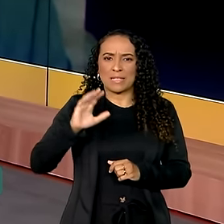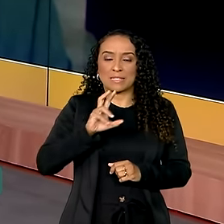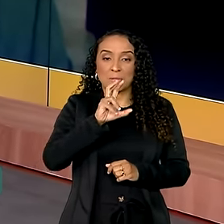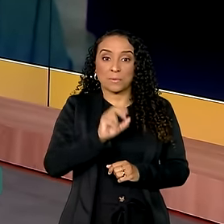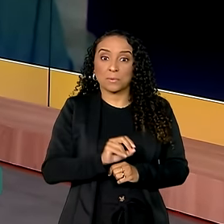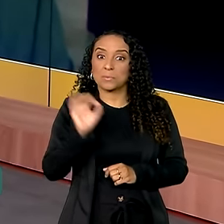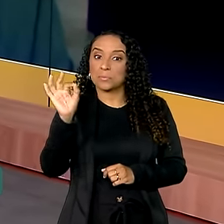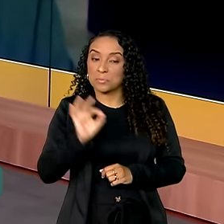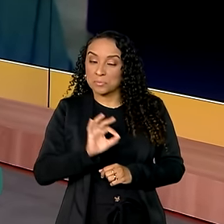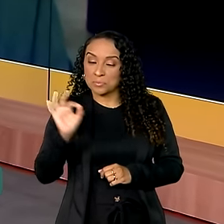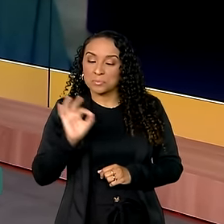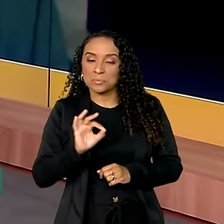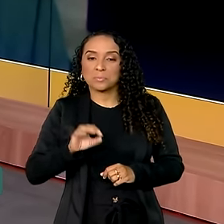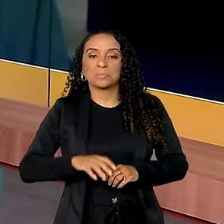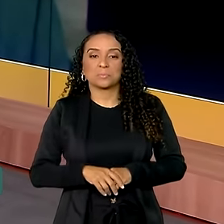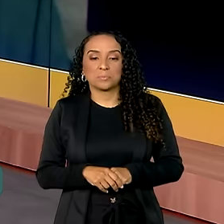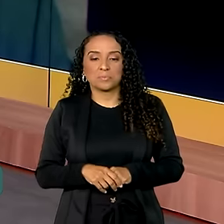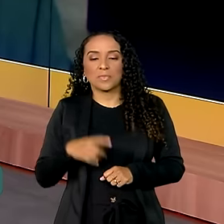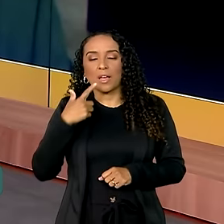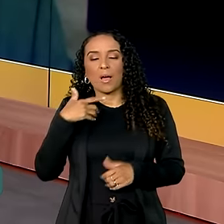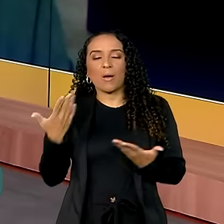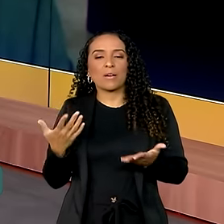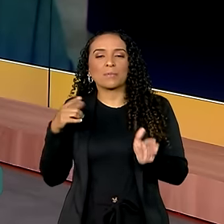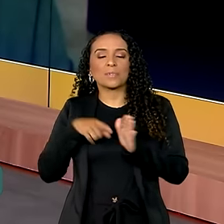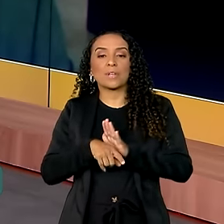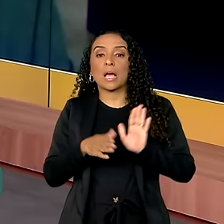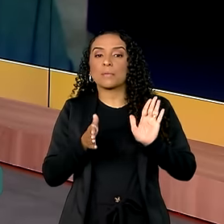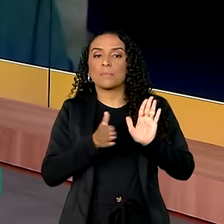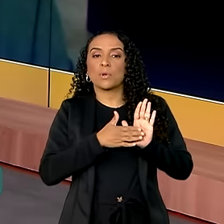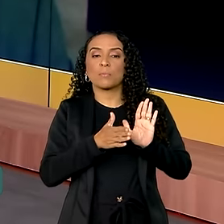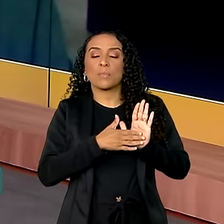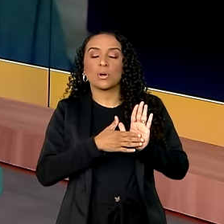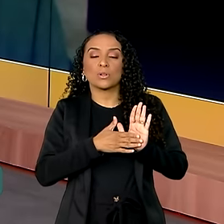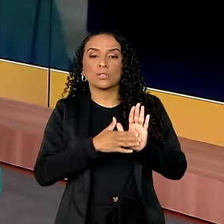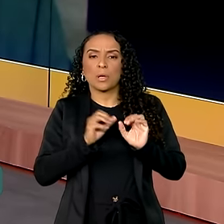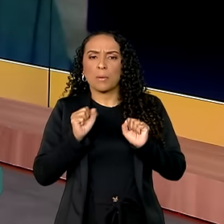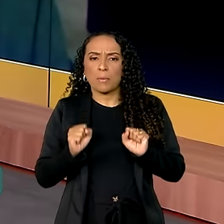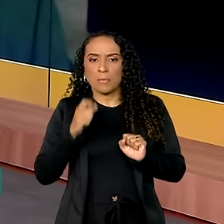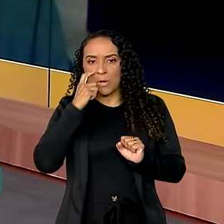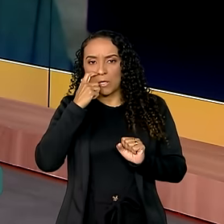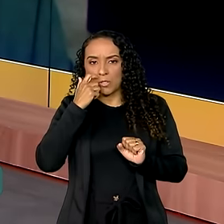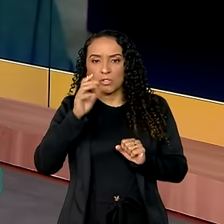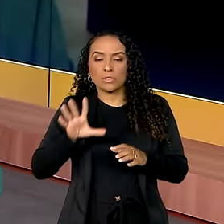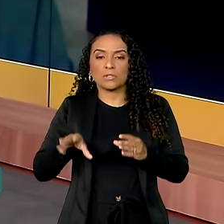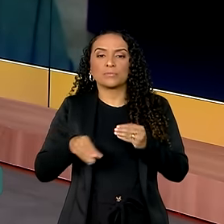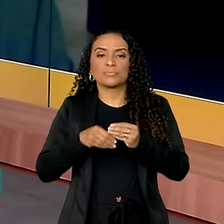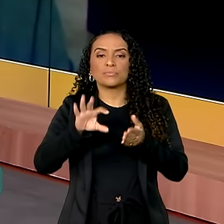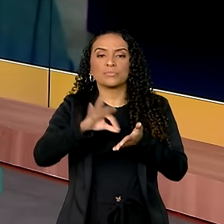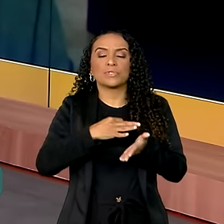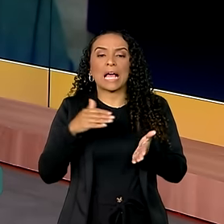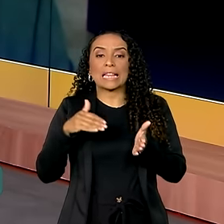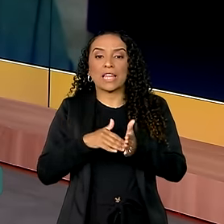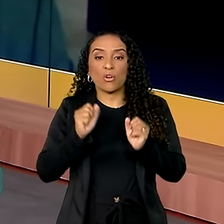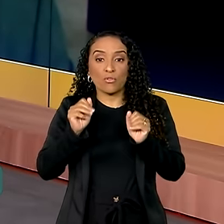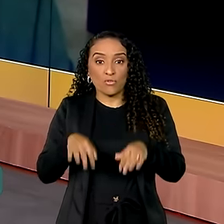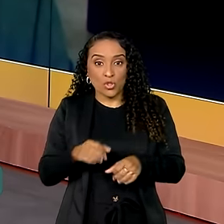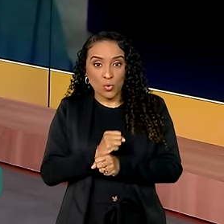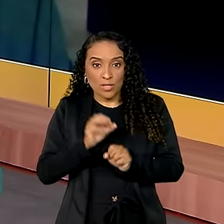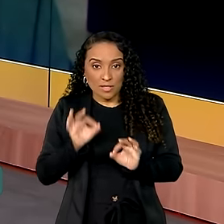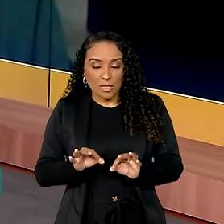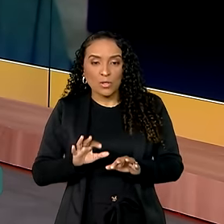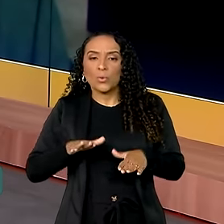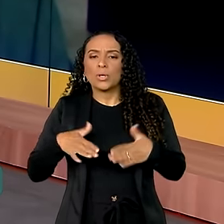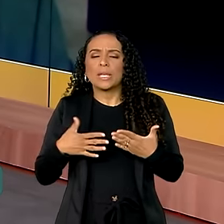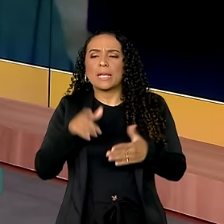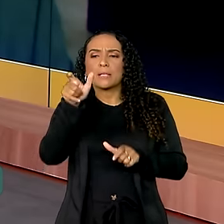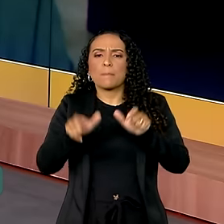50%. E aí eu quero saber, as propostas, presidente, elas podem ser submetidas até o fim deste ano, certo? Quero saber o